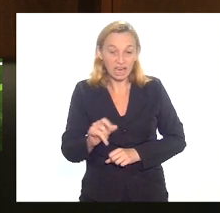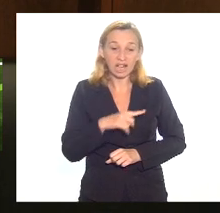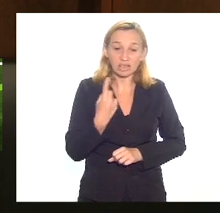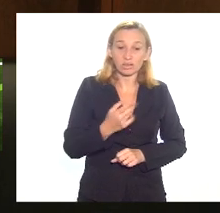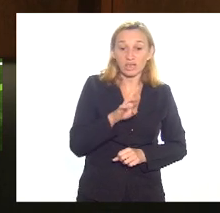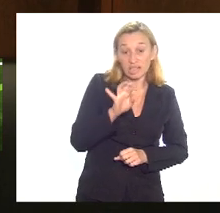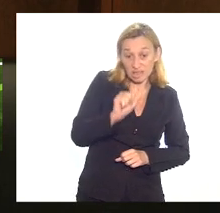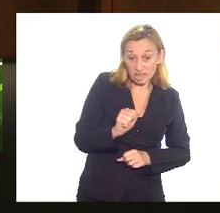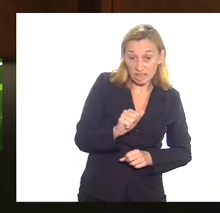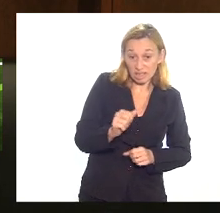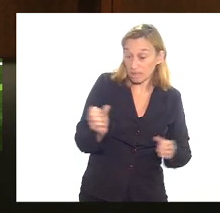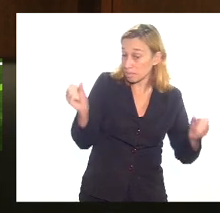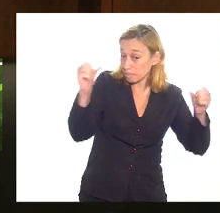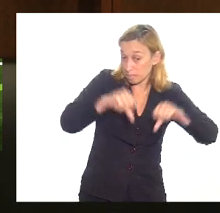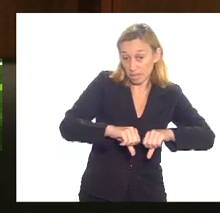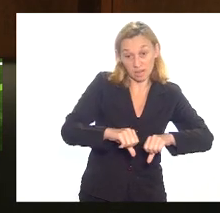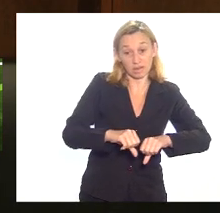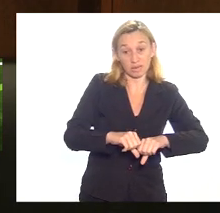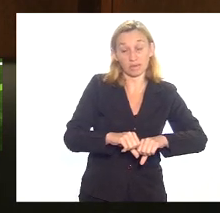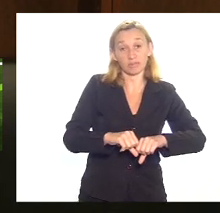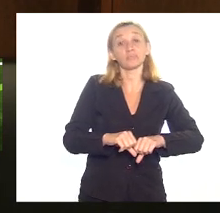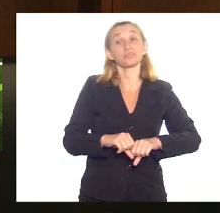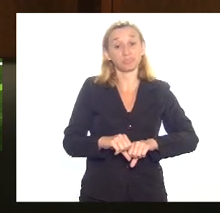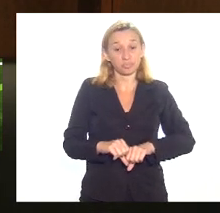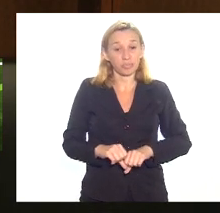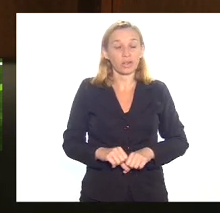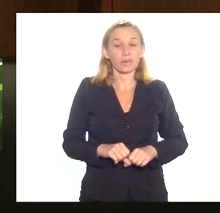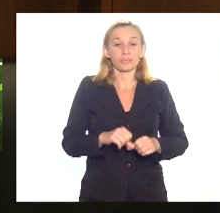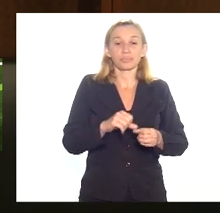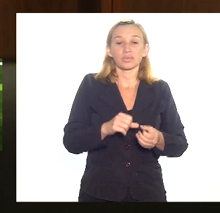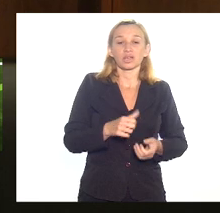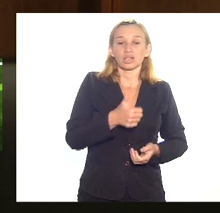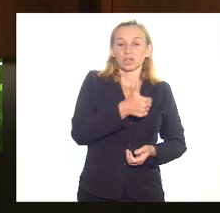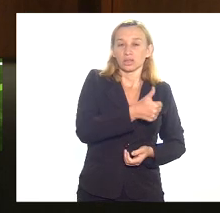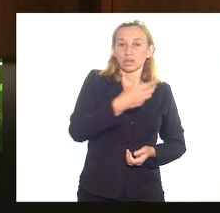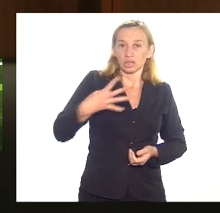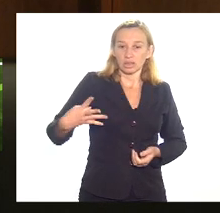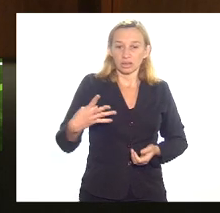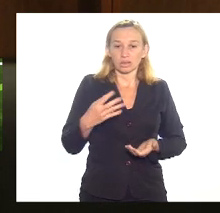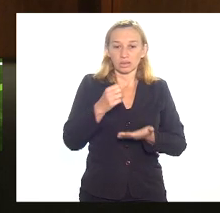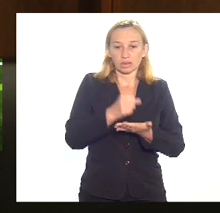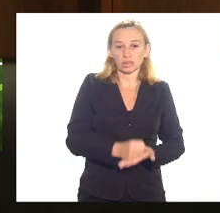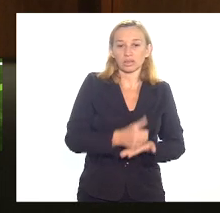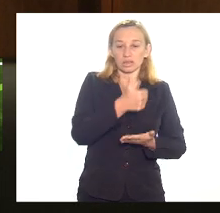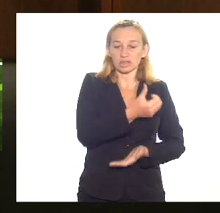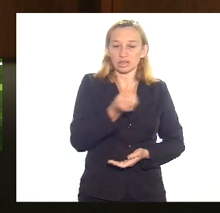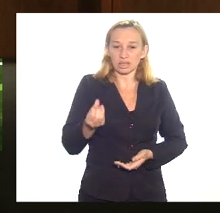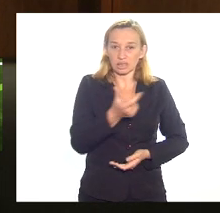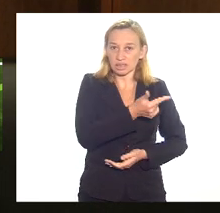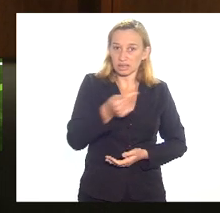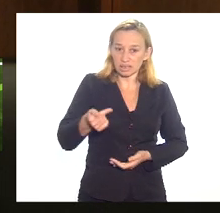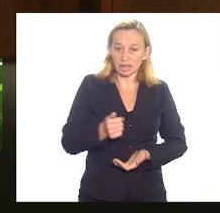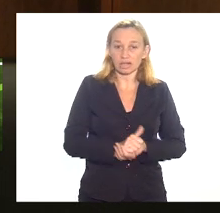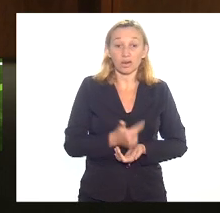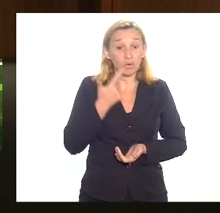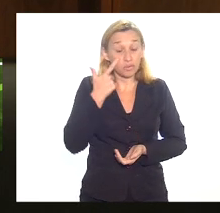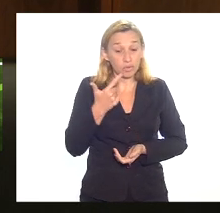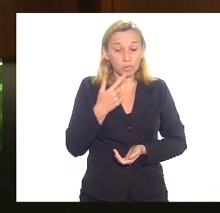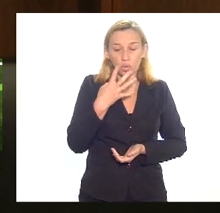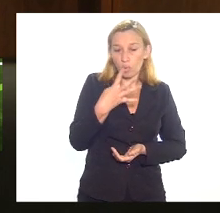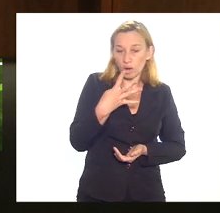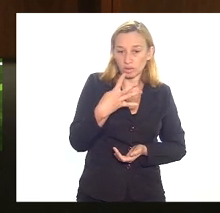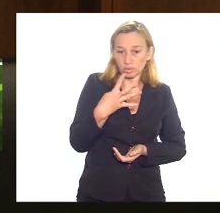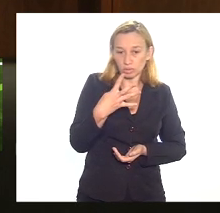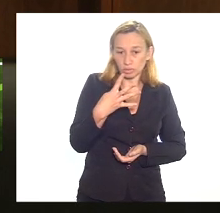% aqueles aumentos do 2014 pesou lá em 16 e 17 nós vimos quatro